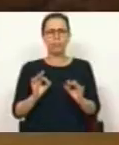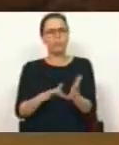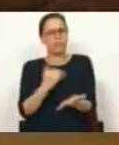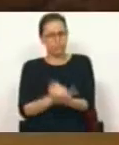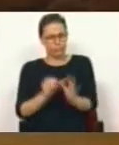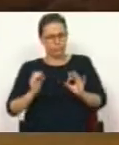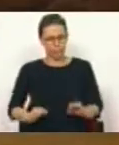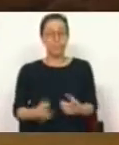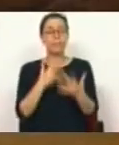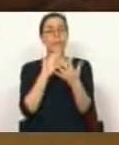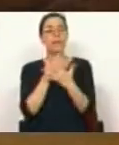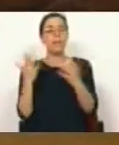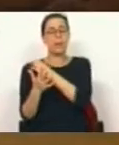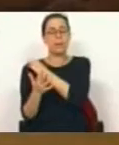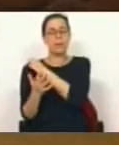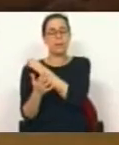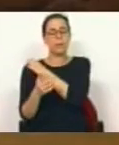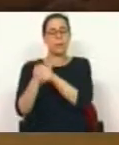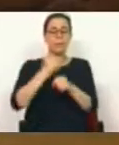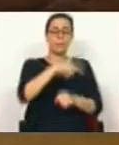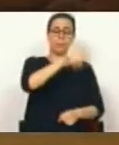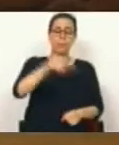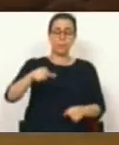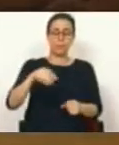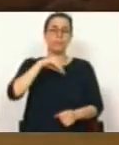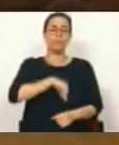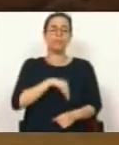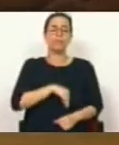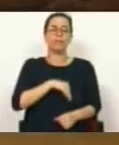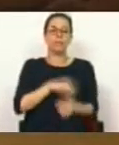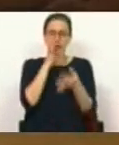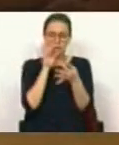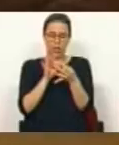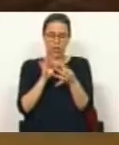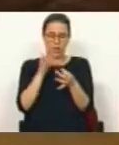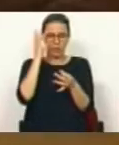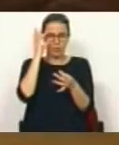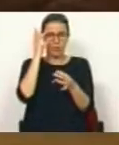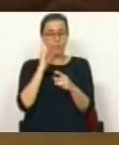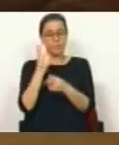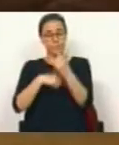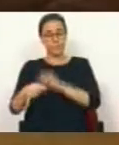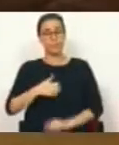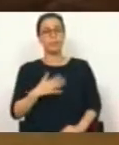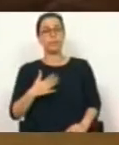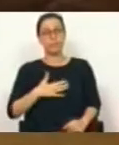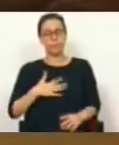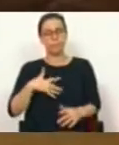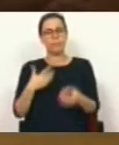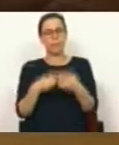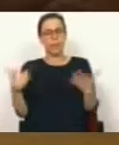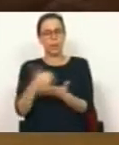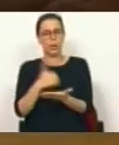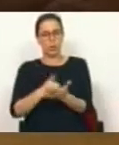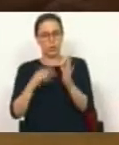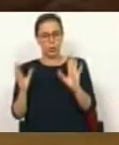permanentes. Na sua grande maioria, estes trabalhadores oferem salários muito baixos, enquanto as empresas têm cada vez mais